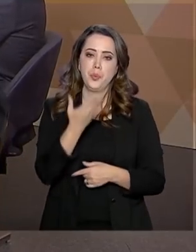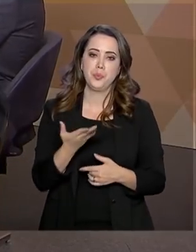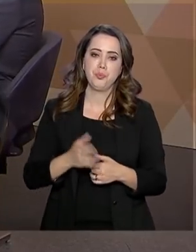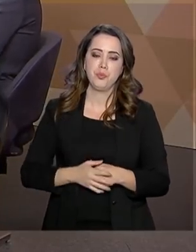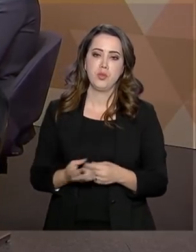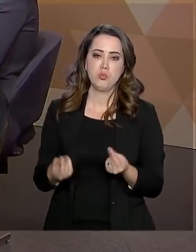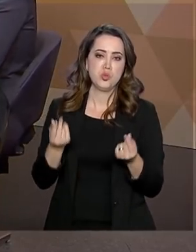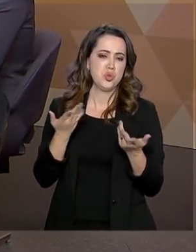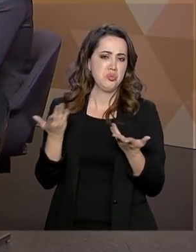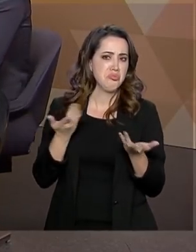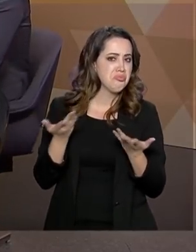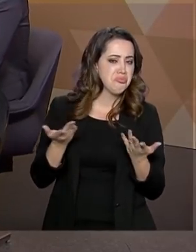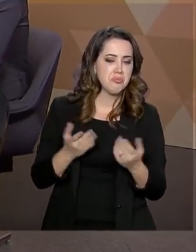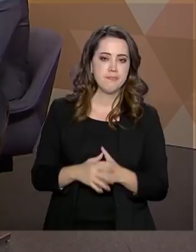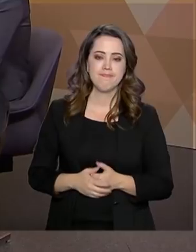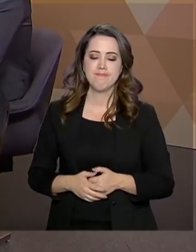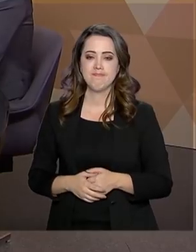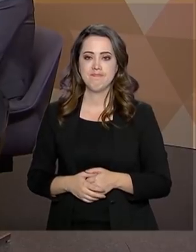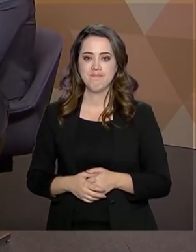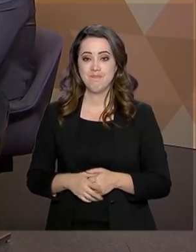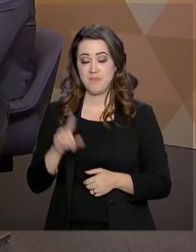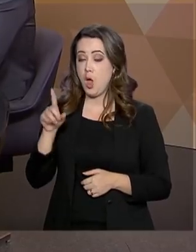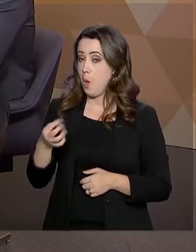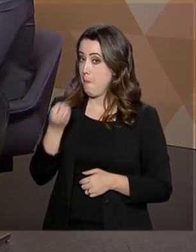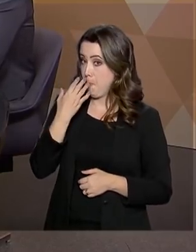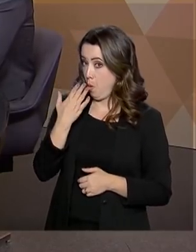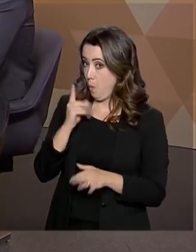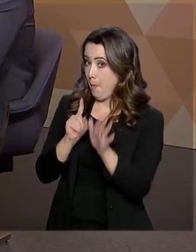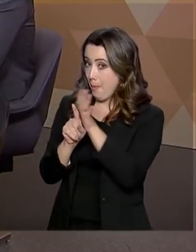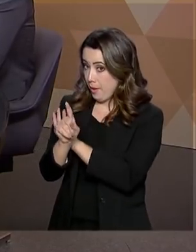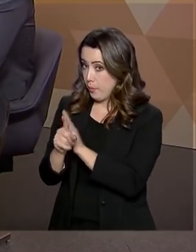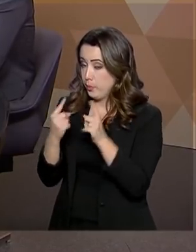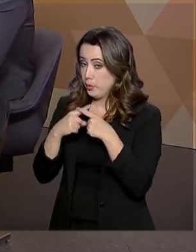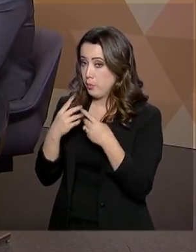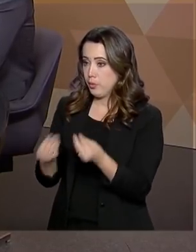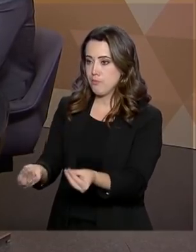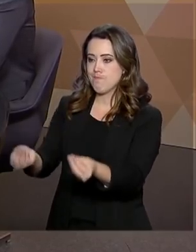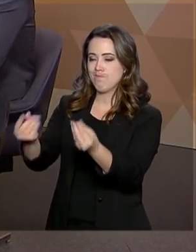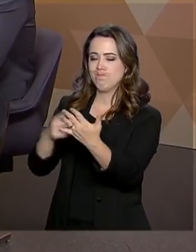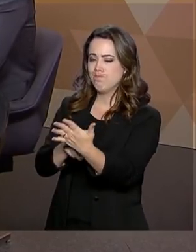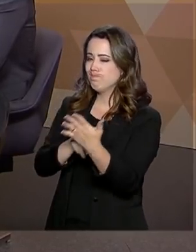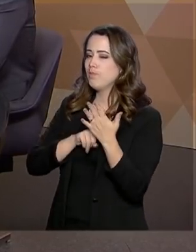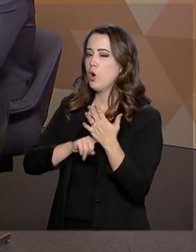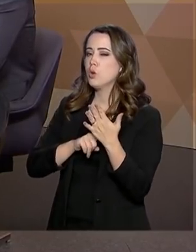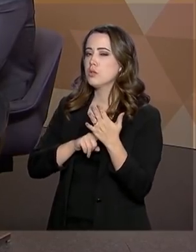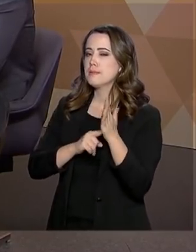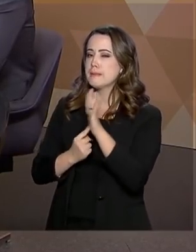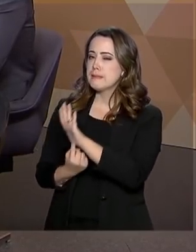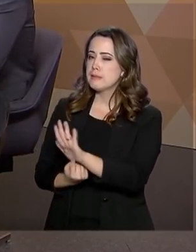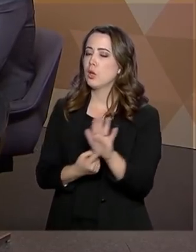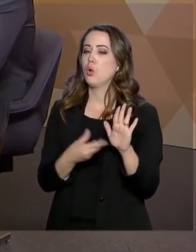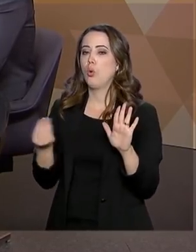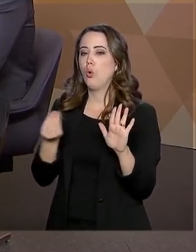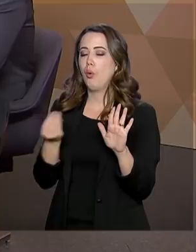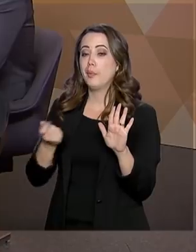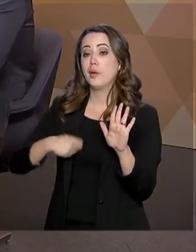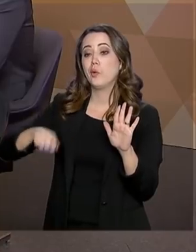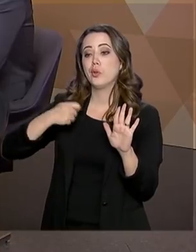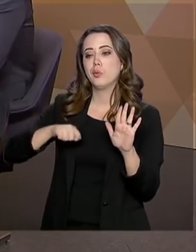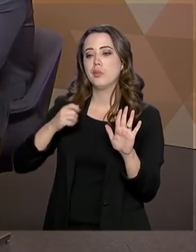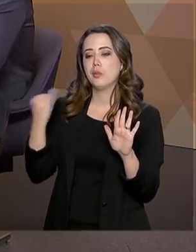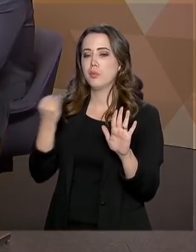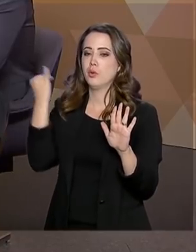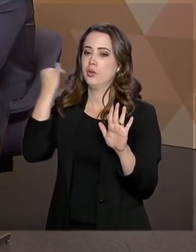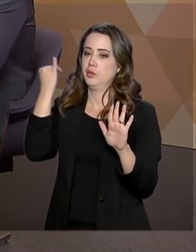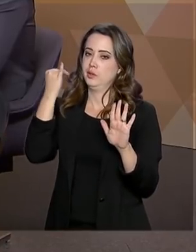Excelente essa pergunta, porque ela traz um elemento fundamental, um elemento econômico para sustentar o governo digital. Um